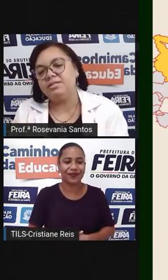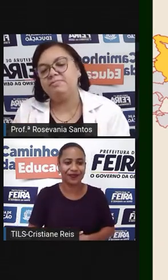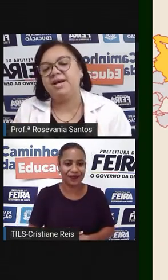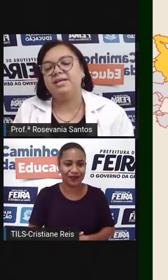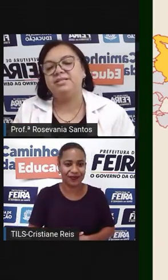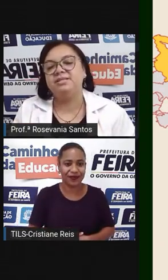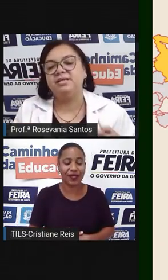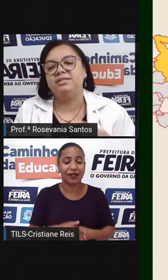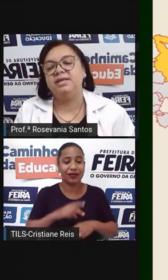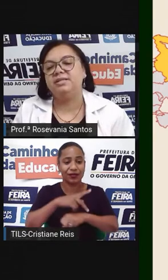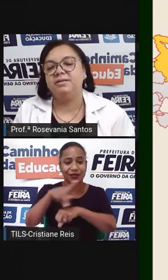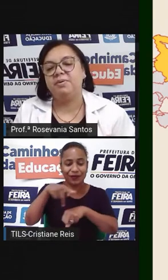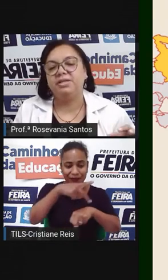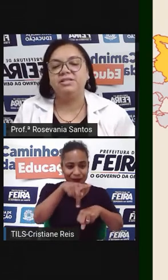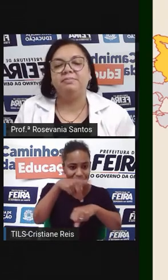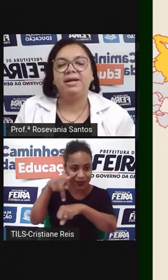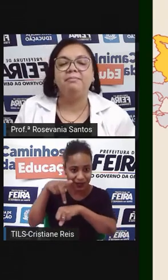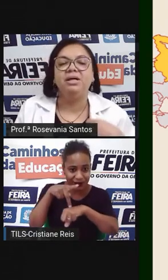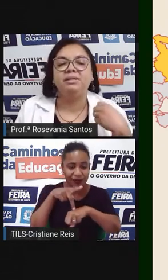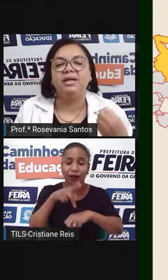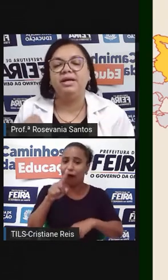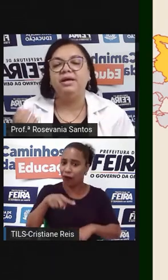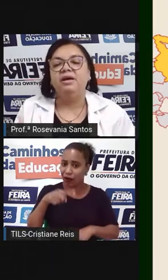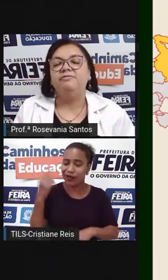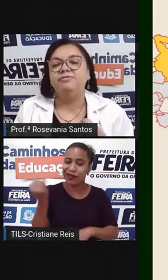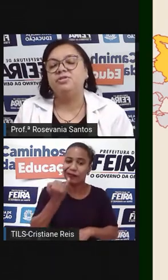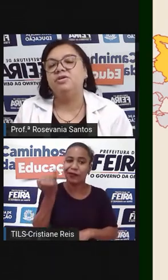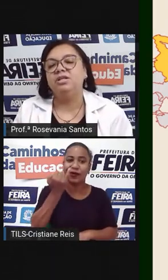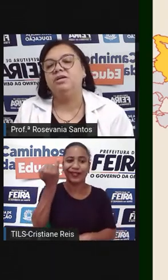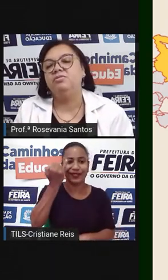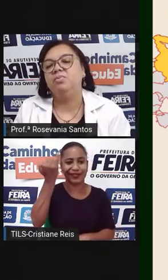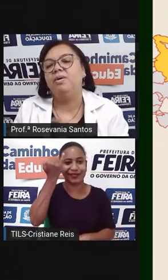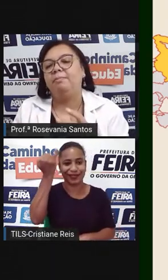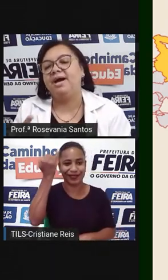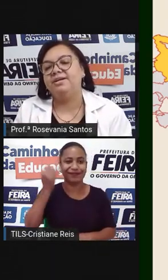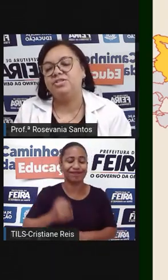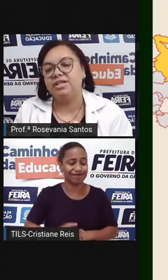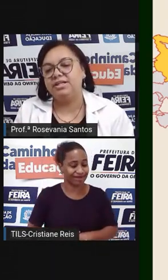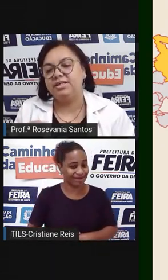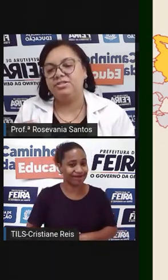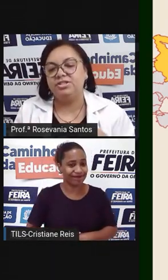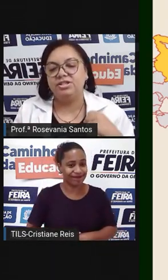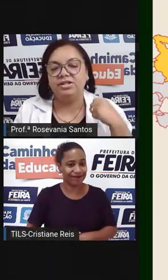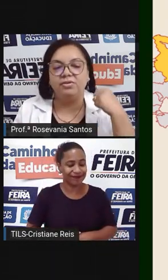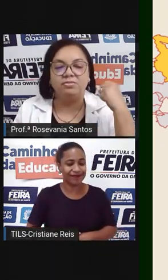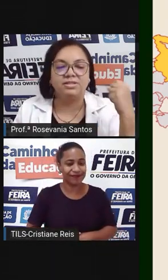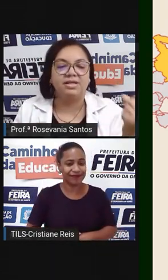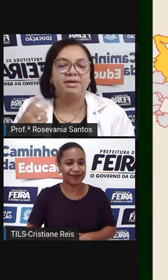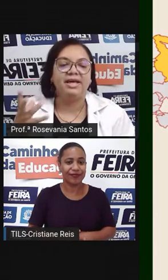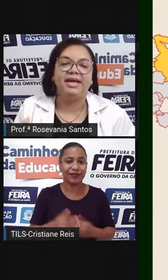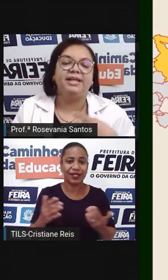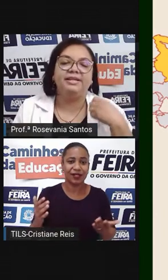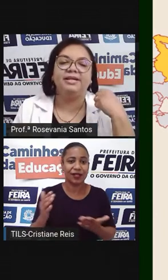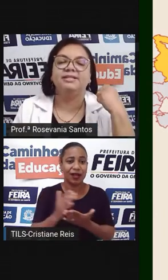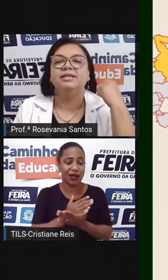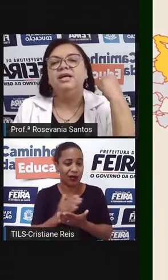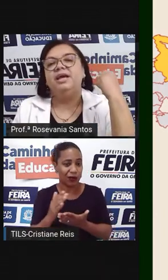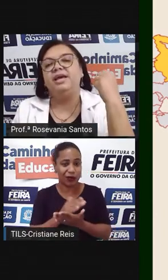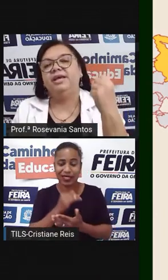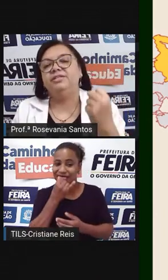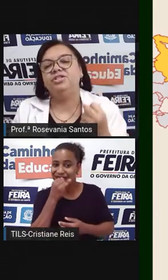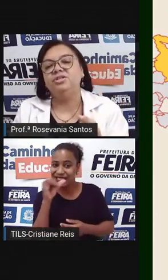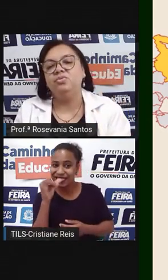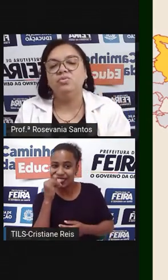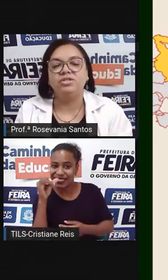esses países, eles têm essa importância para manter funcionando boa parte, né? De algumas termoelétricas,